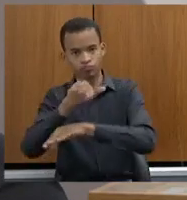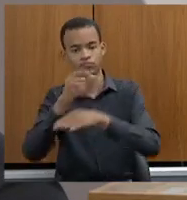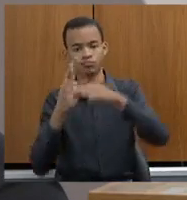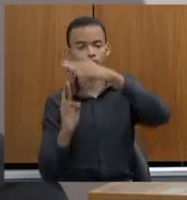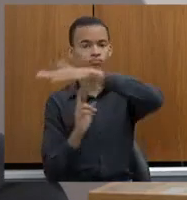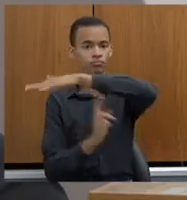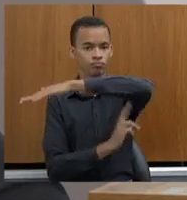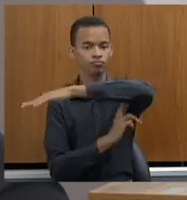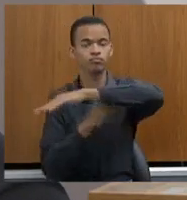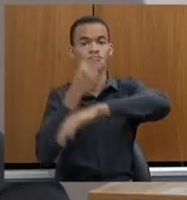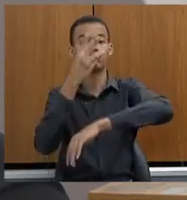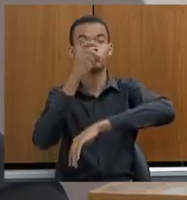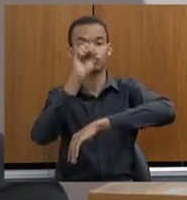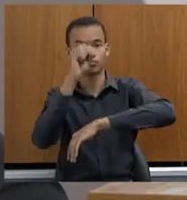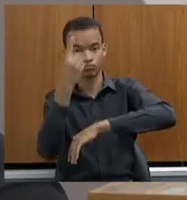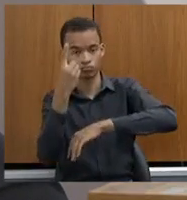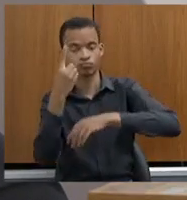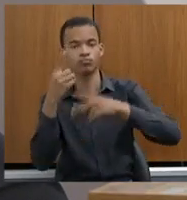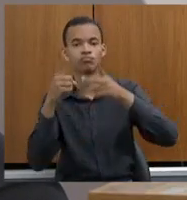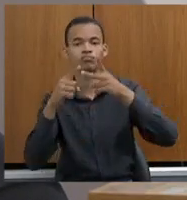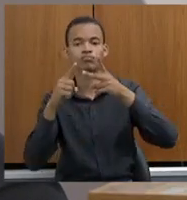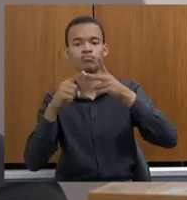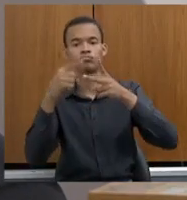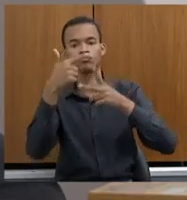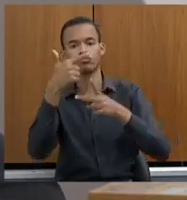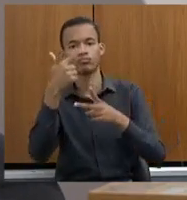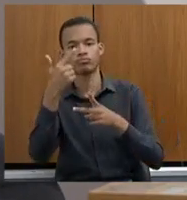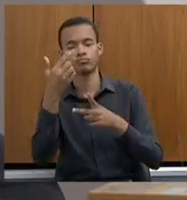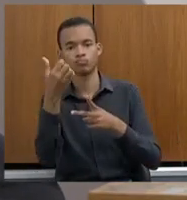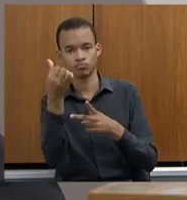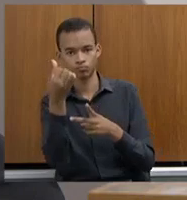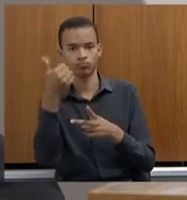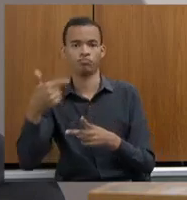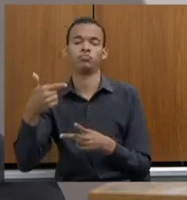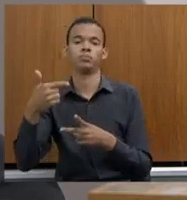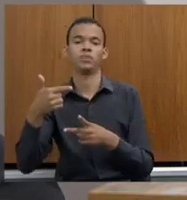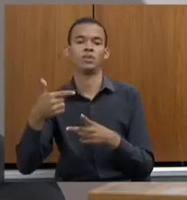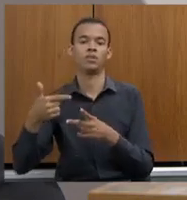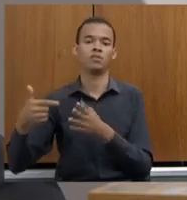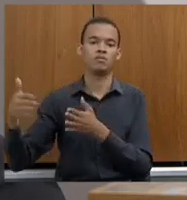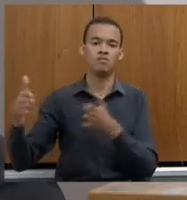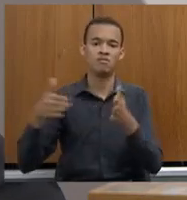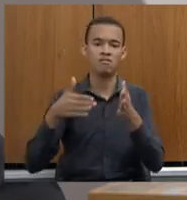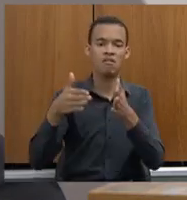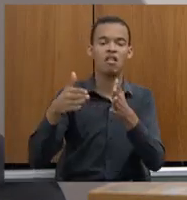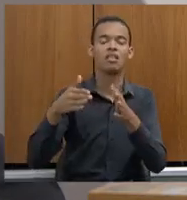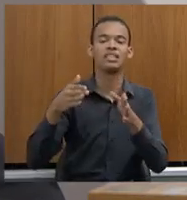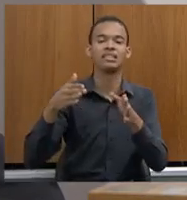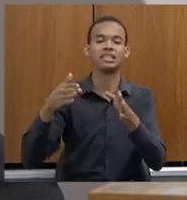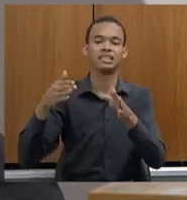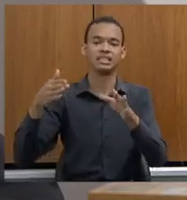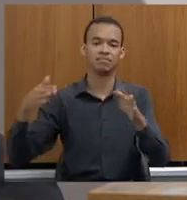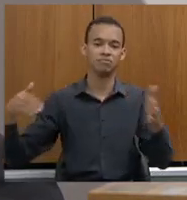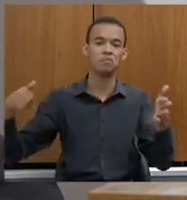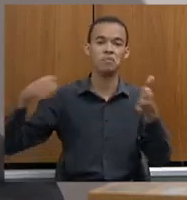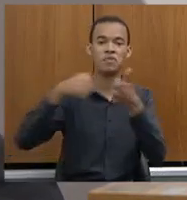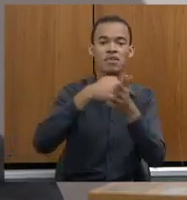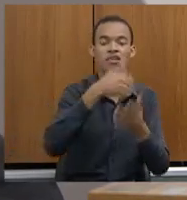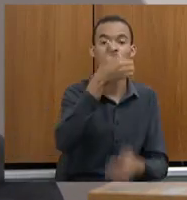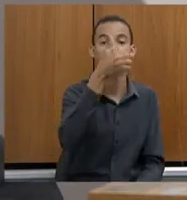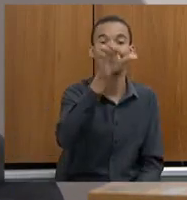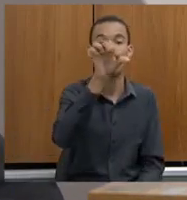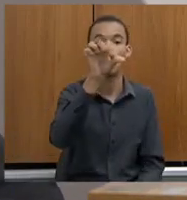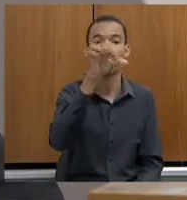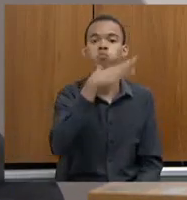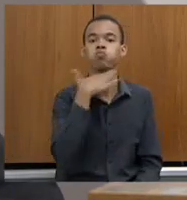Podem me corrigir, 19 mortos, 16 encarcerados. A Polícia Civil